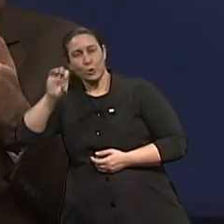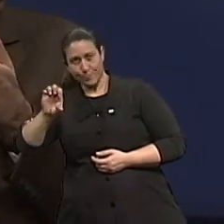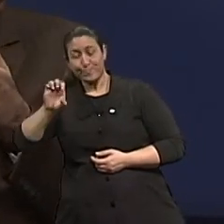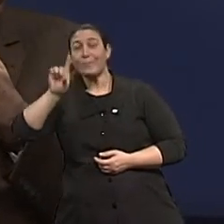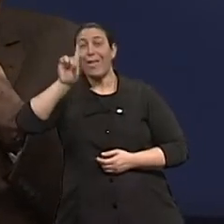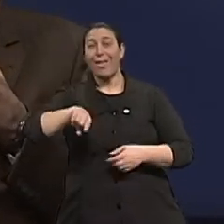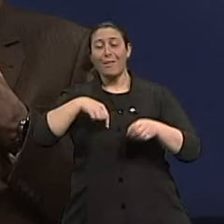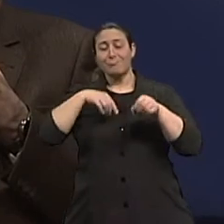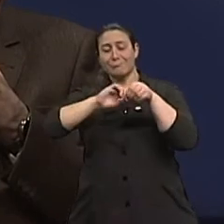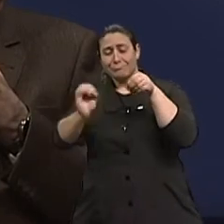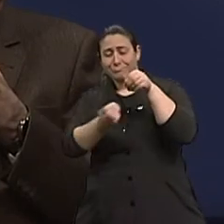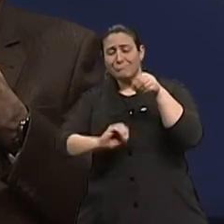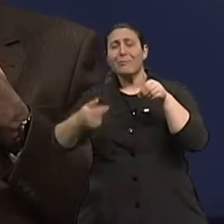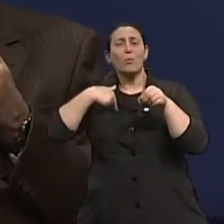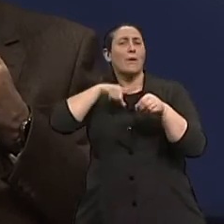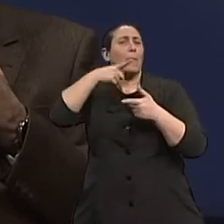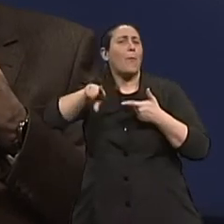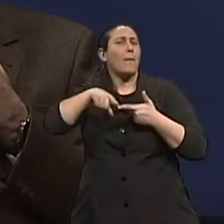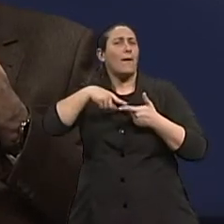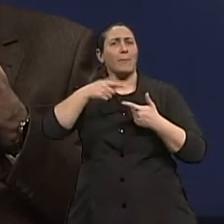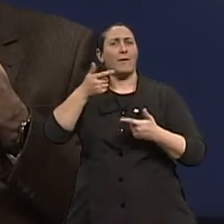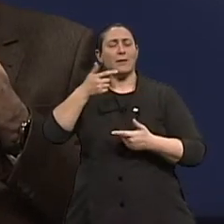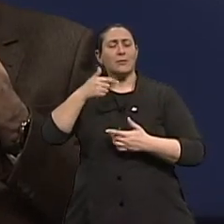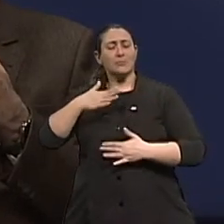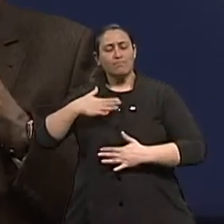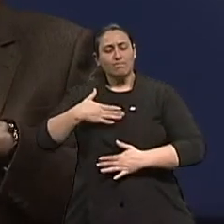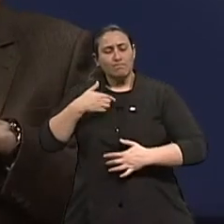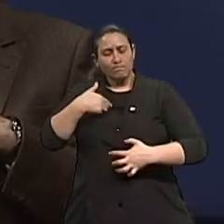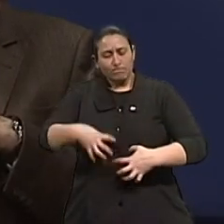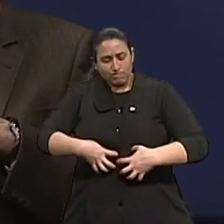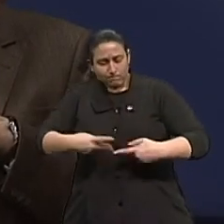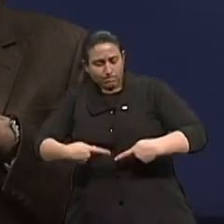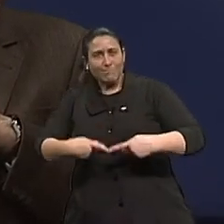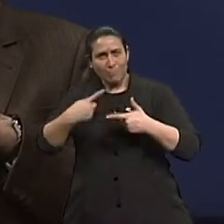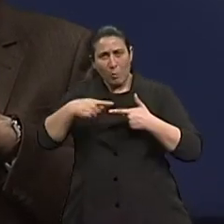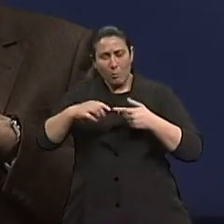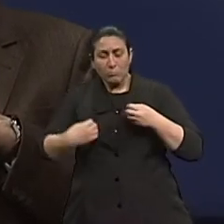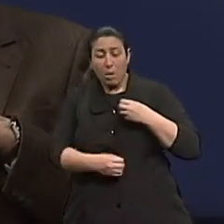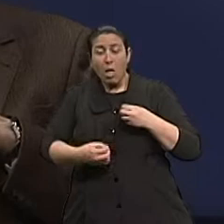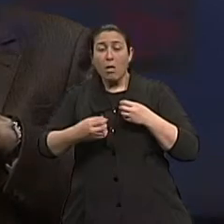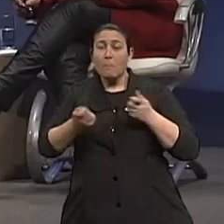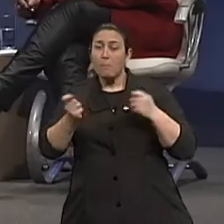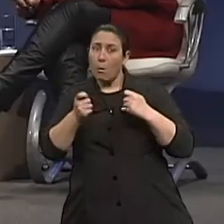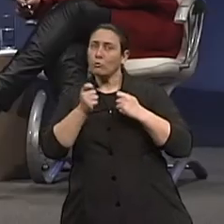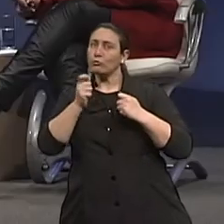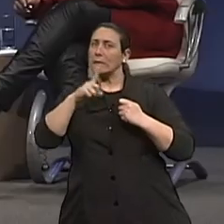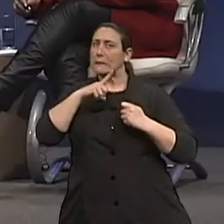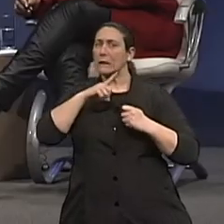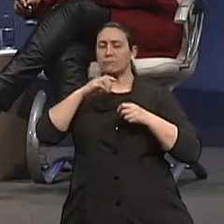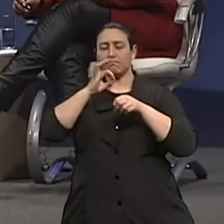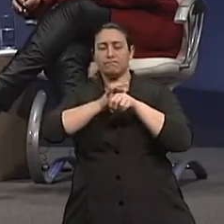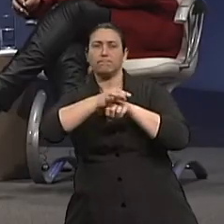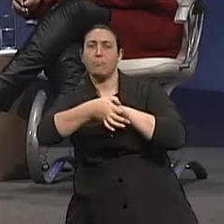possam estar relacionados a aumento da gênese dos tumores de intestino. Então, este